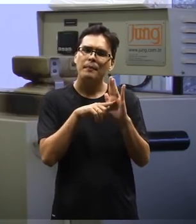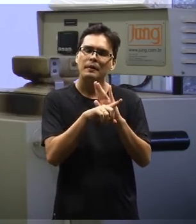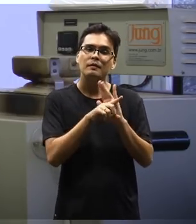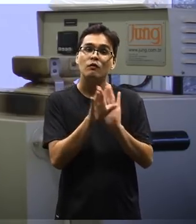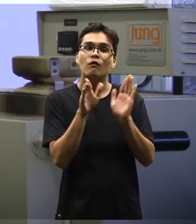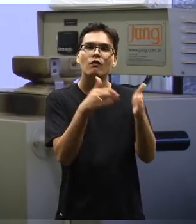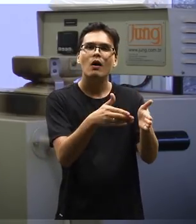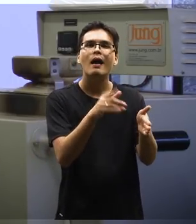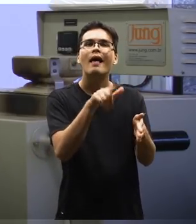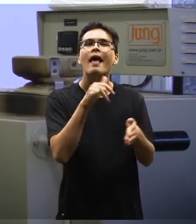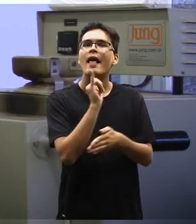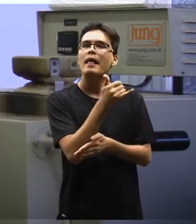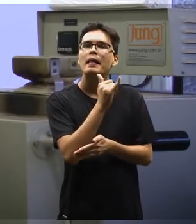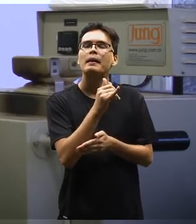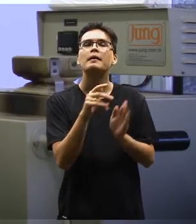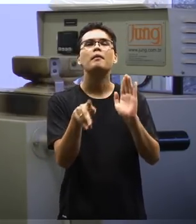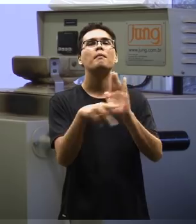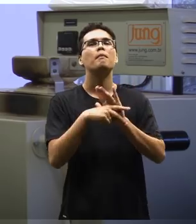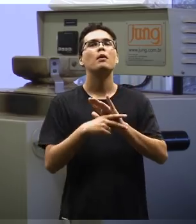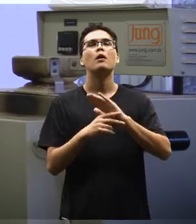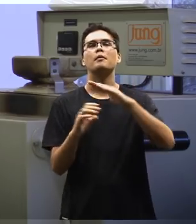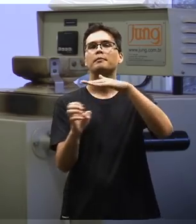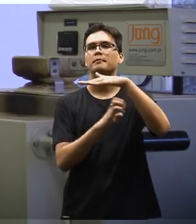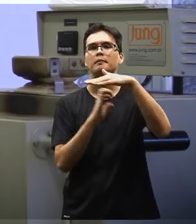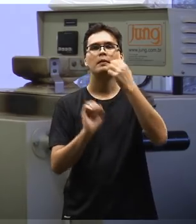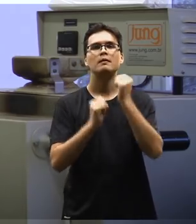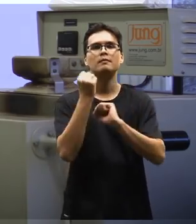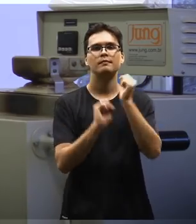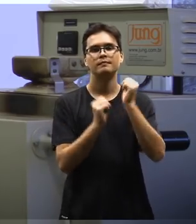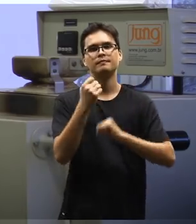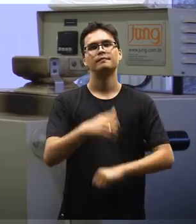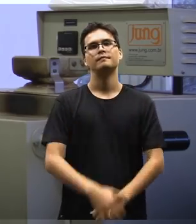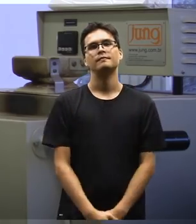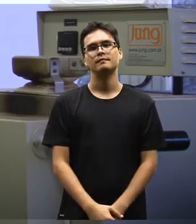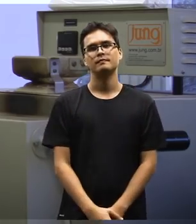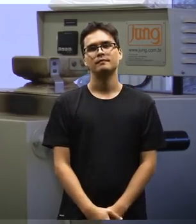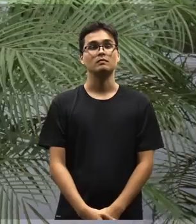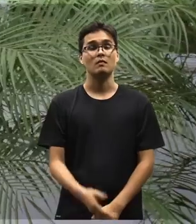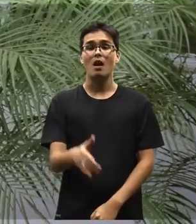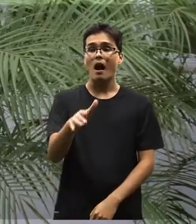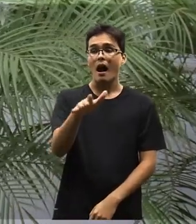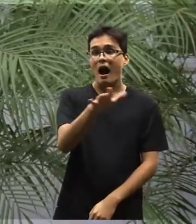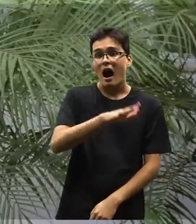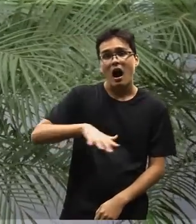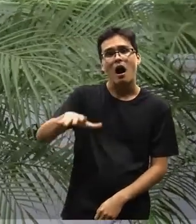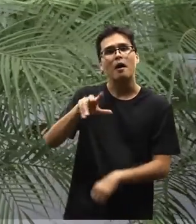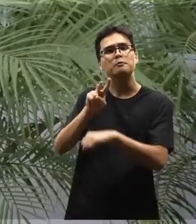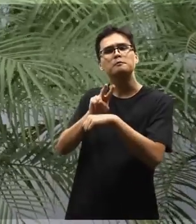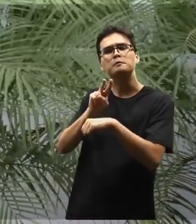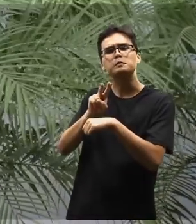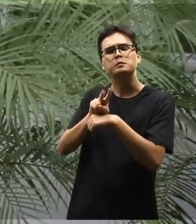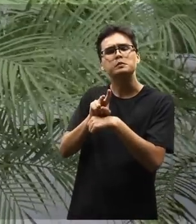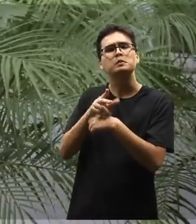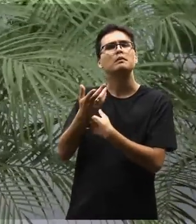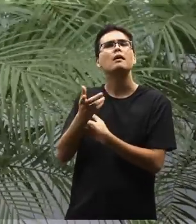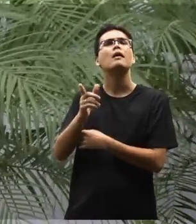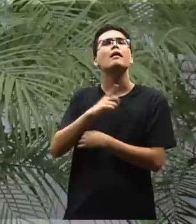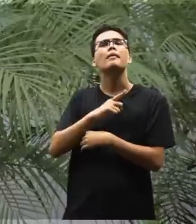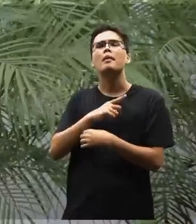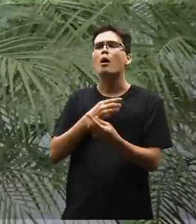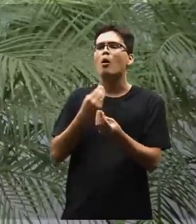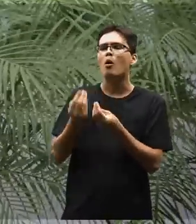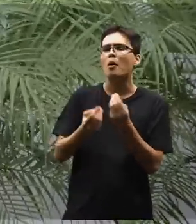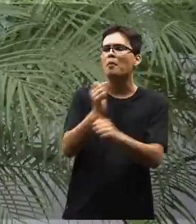pesquisa engloba, a produção de energia para os processos industriais em geral. A área de conservação, nós atuamos,